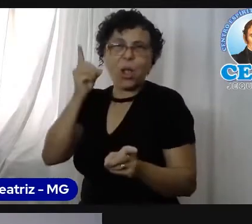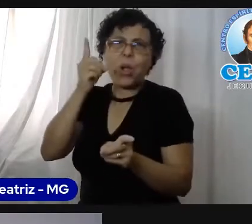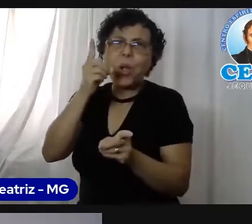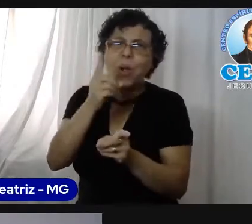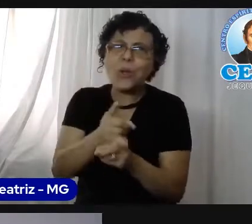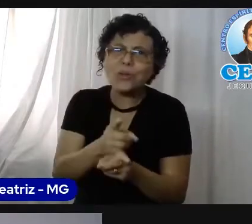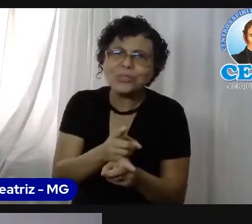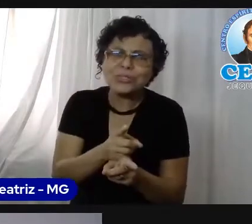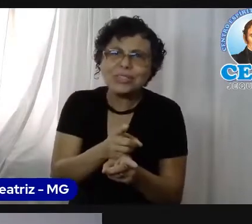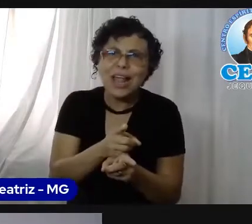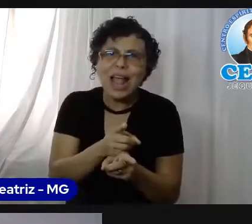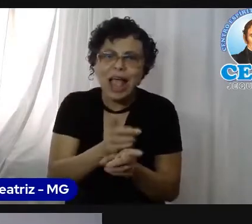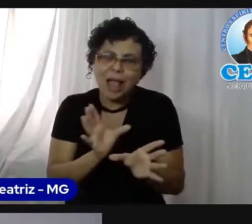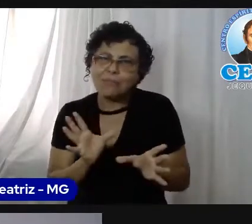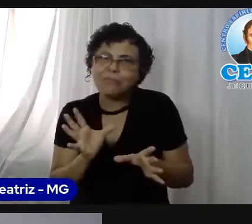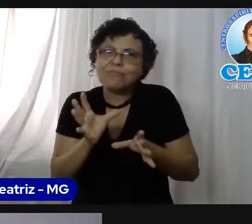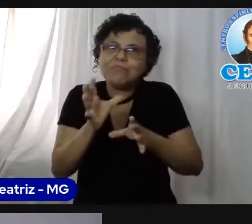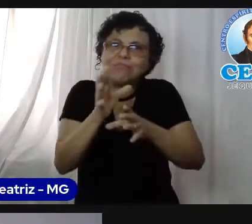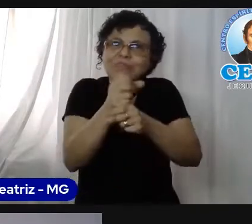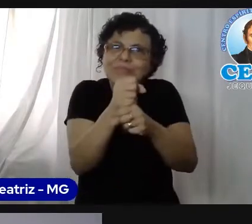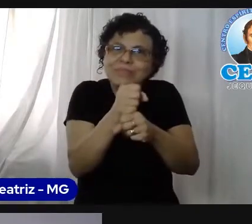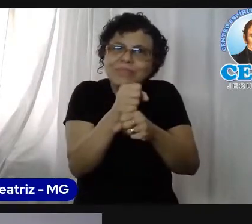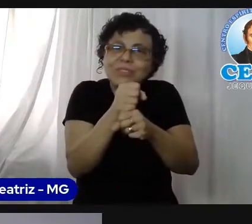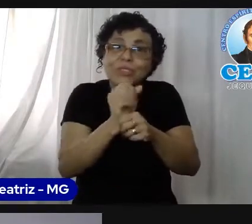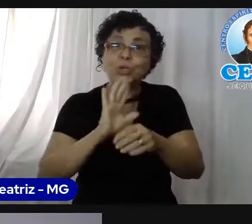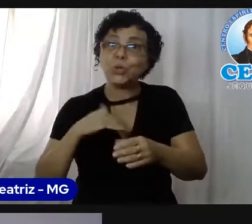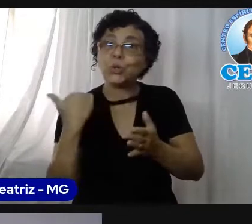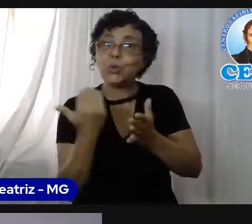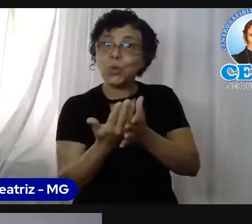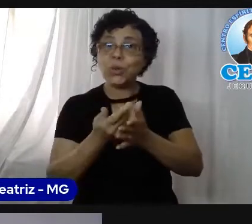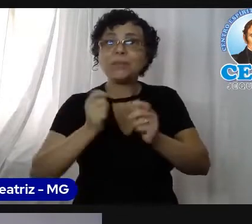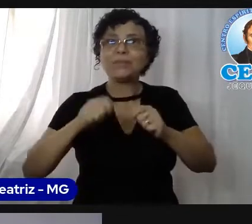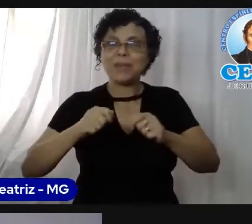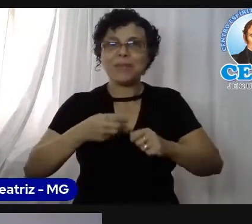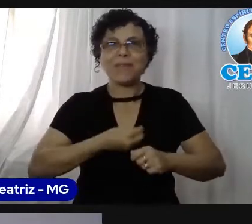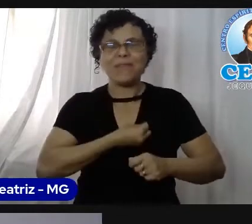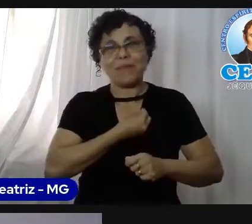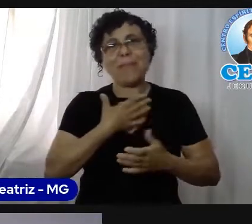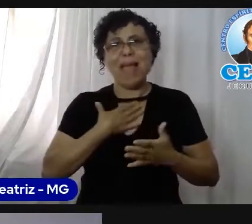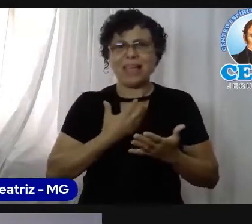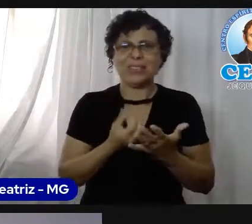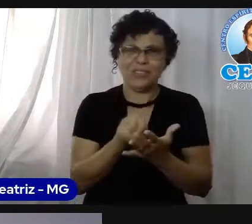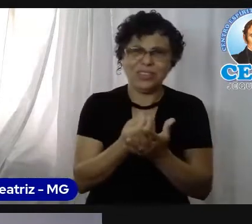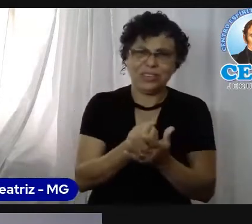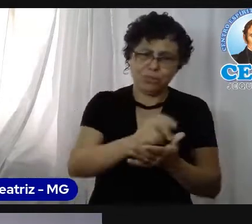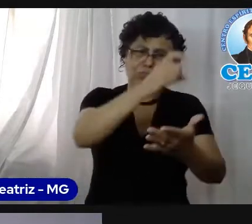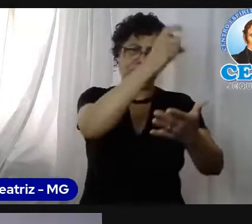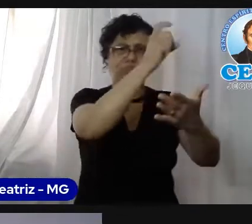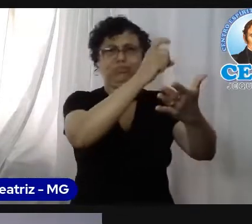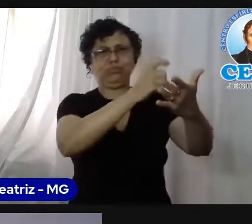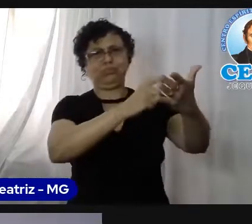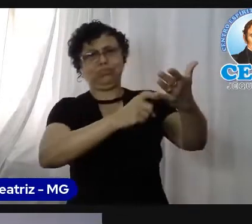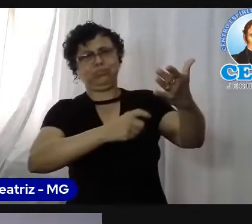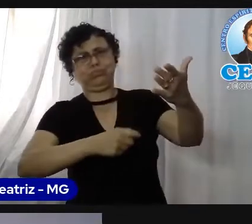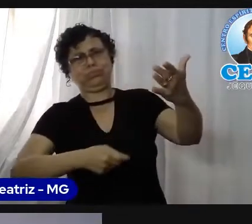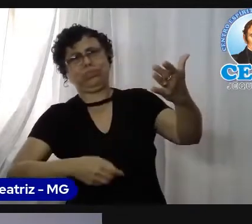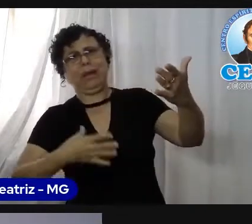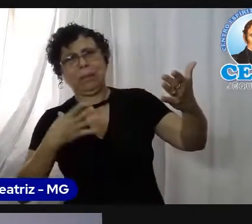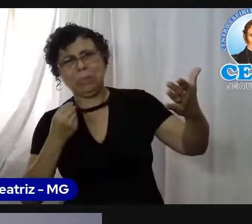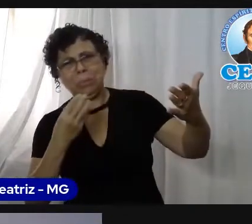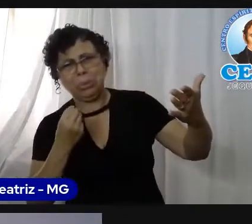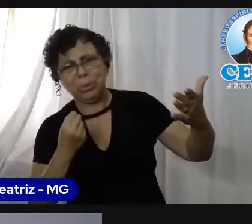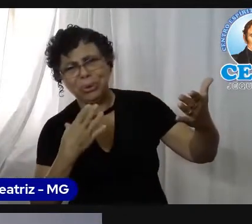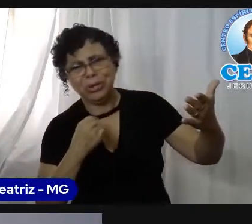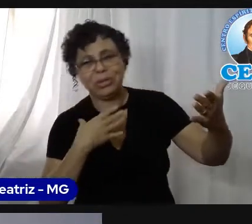a síntese do que a gente deveria viver. Mas como o Evangelho é um texto longo, a gente vai ter que ler muita coisa para achar, eu